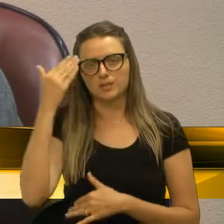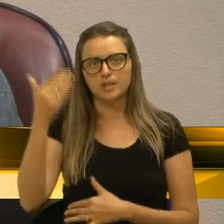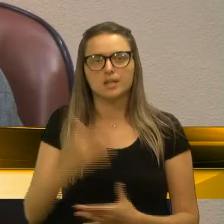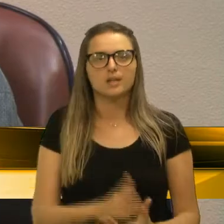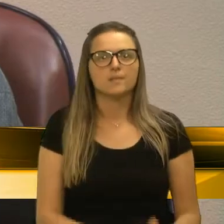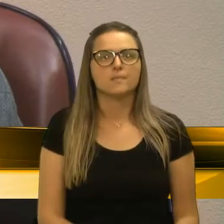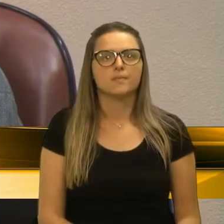Voto favorável. Voto Obrigado.